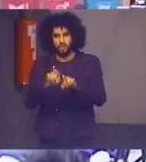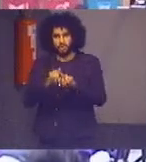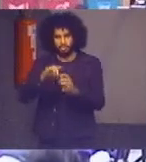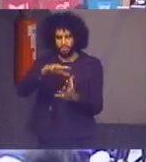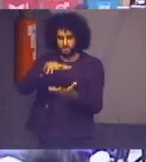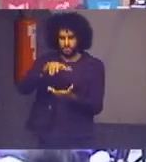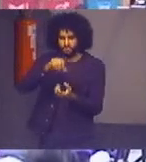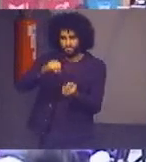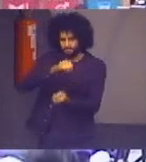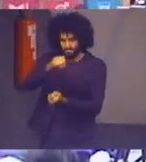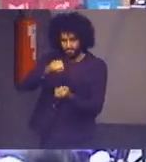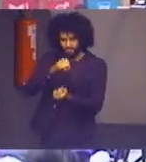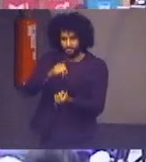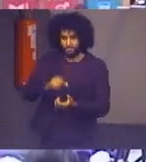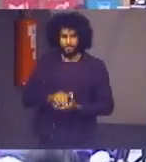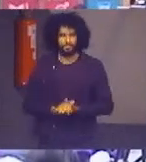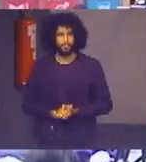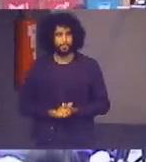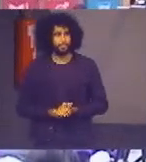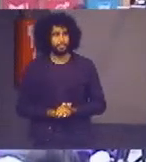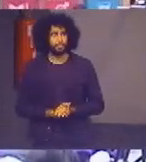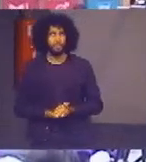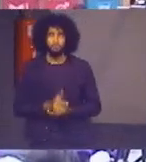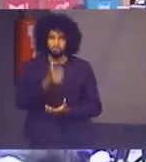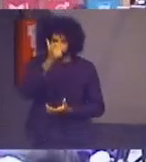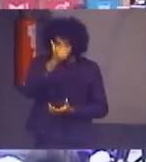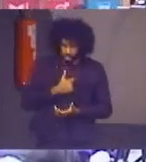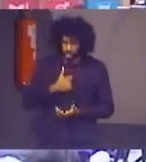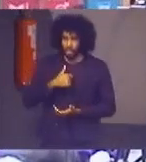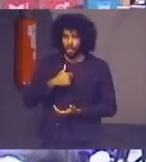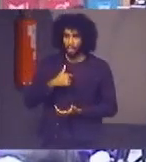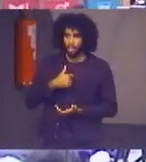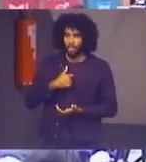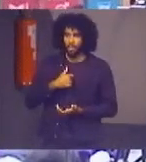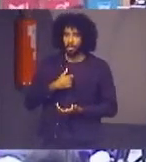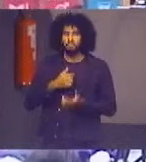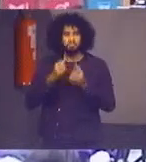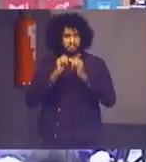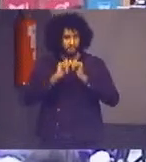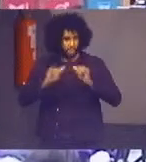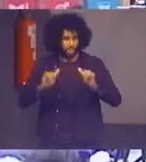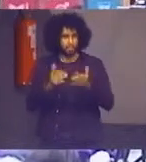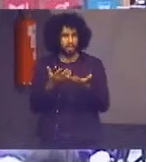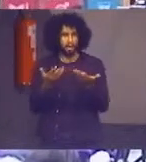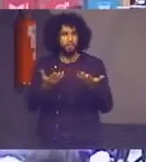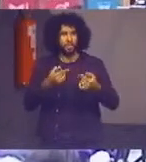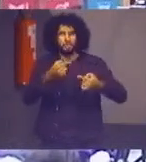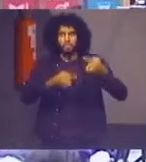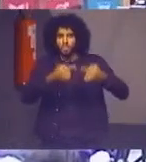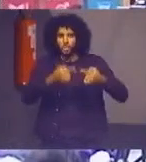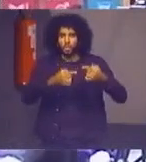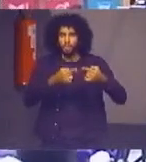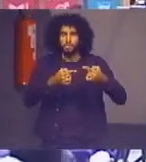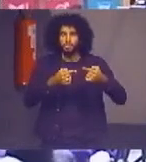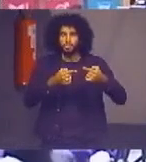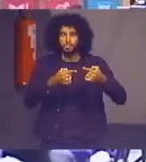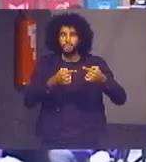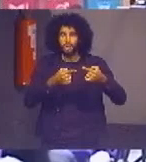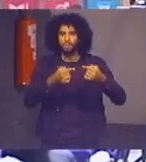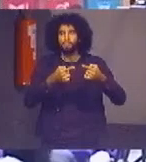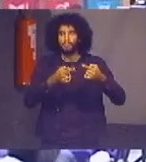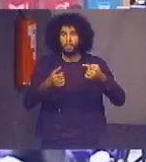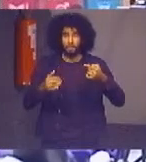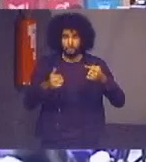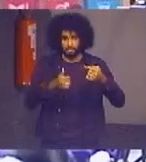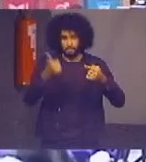de minha parte eu quero afirmar que a política prioritária da Corregedoria